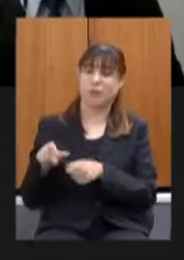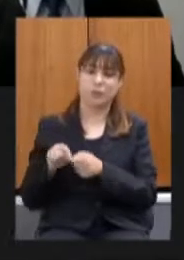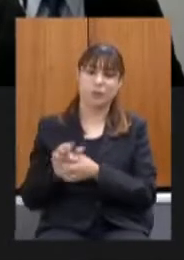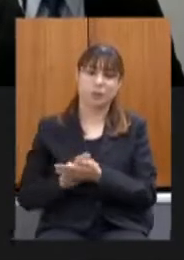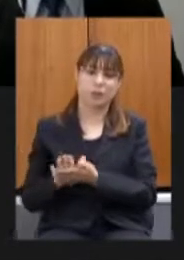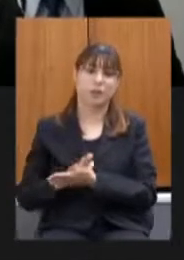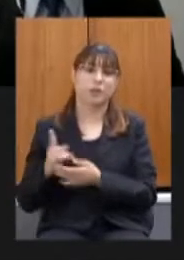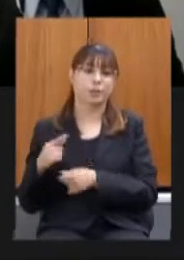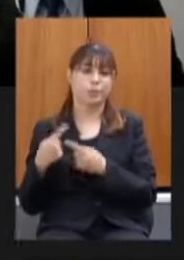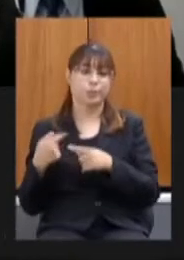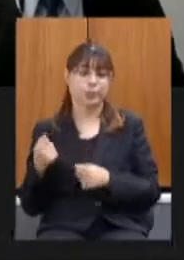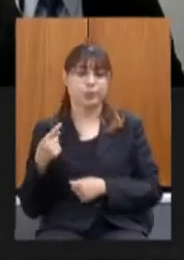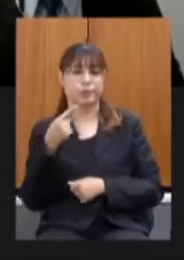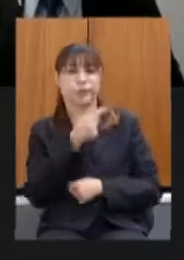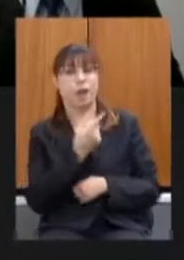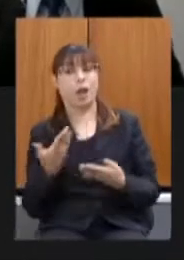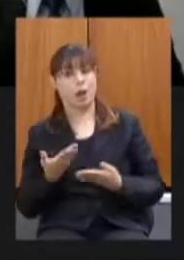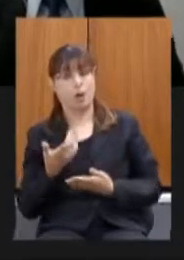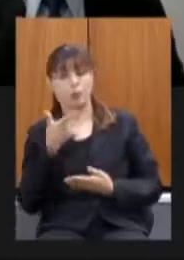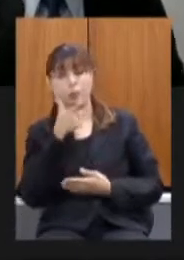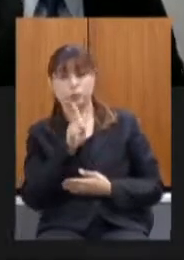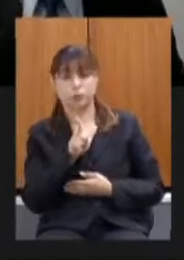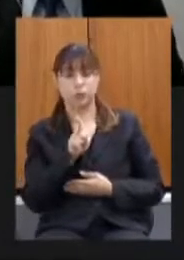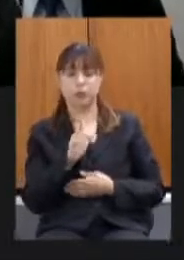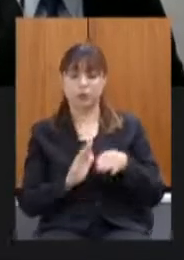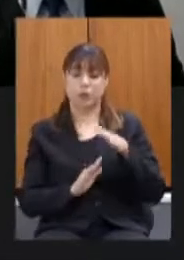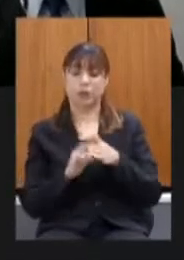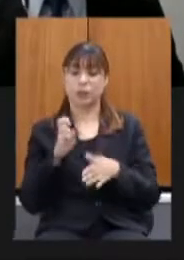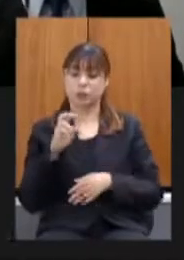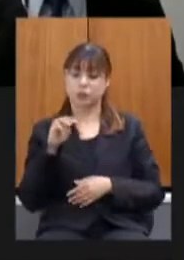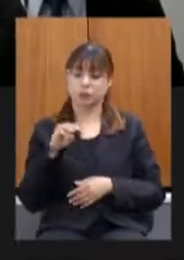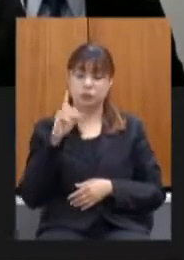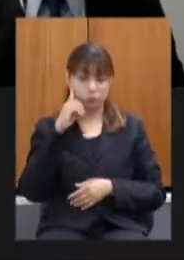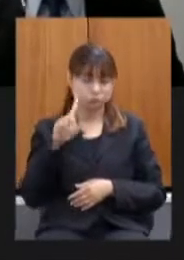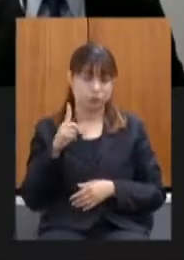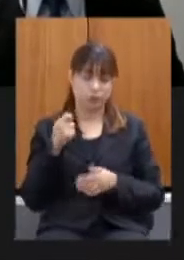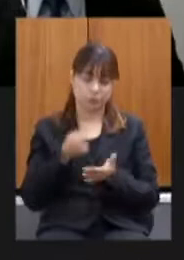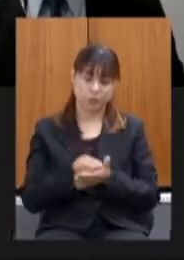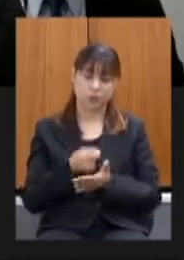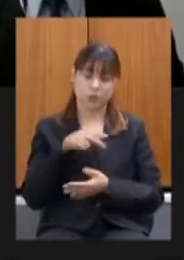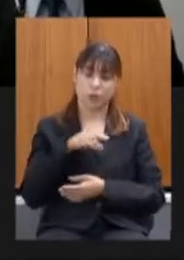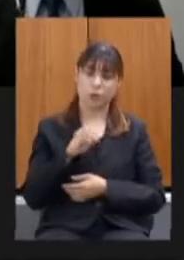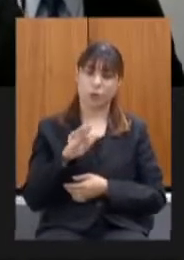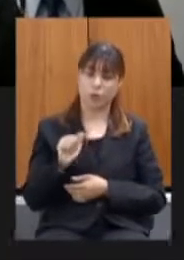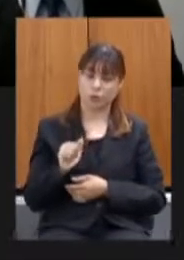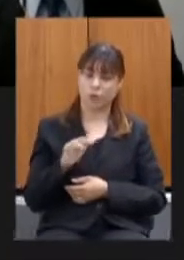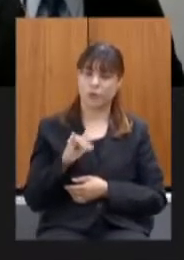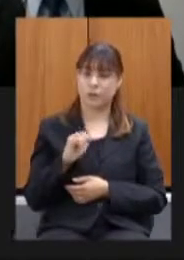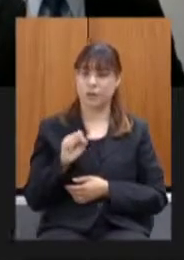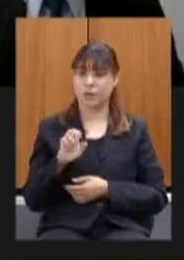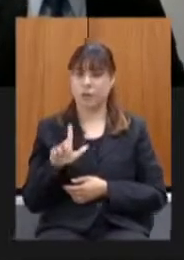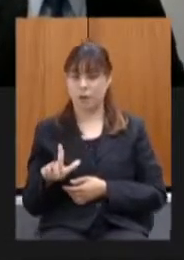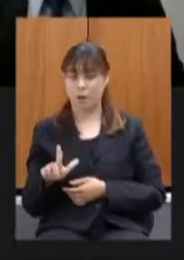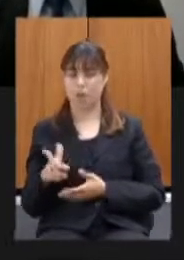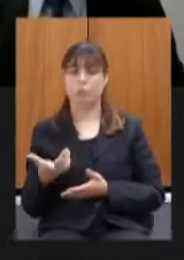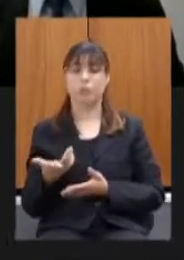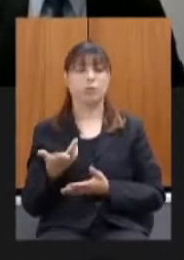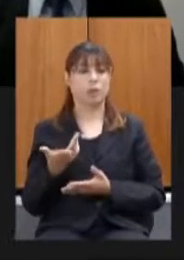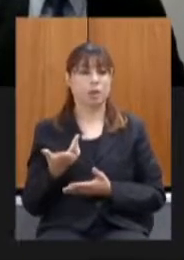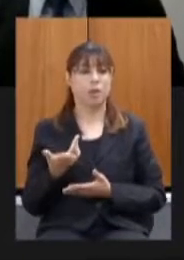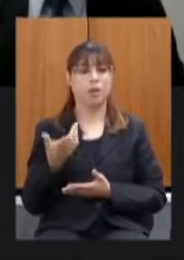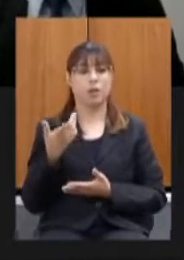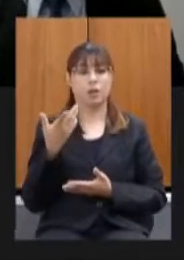ele consegue emitir uma nota fiscal tem até 5 dias para pagar isso foi um avanço e privilegiou quase 1 milhão de